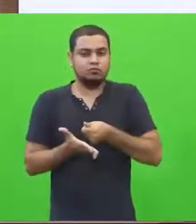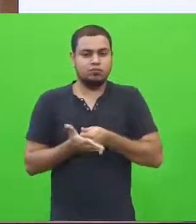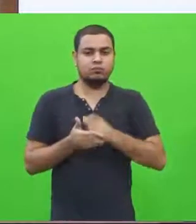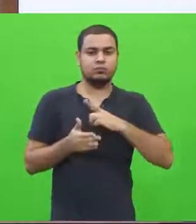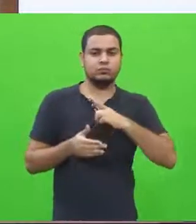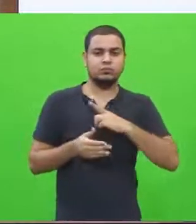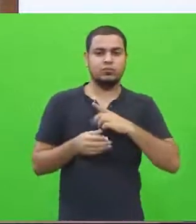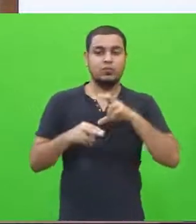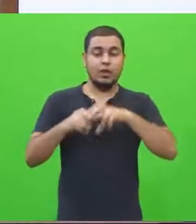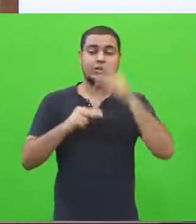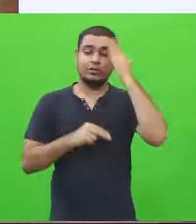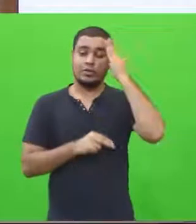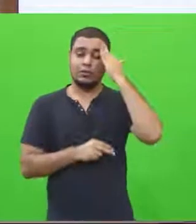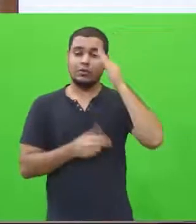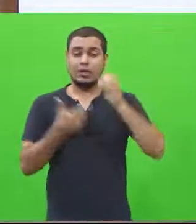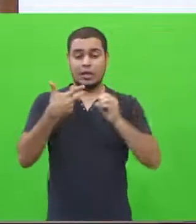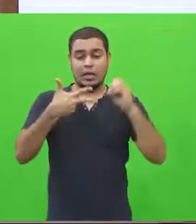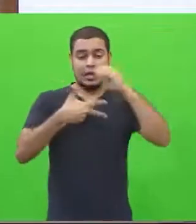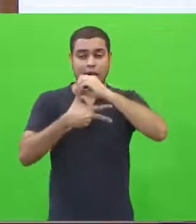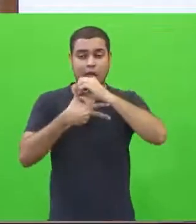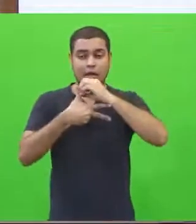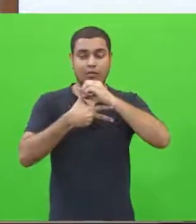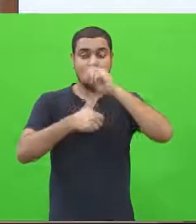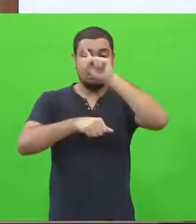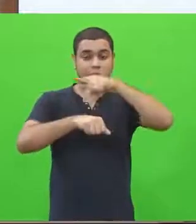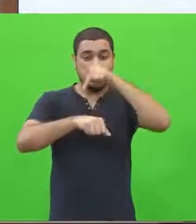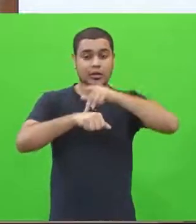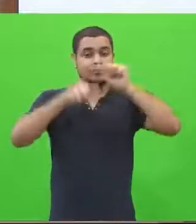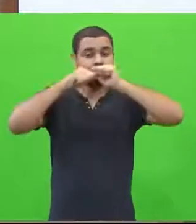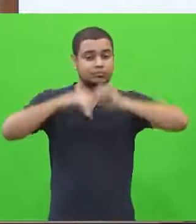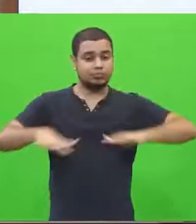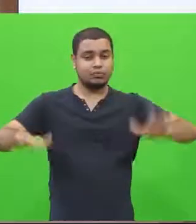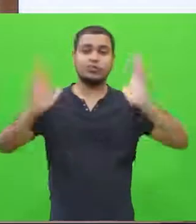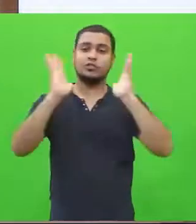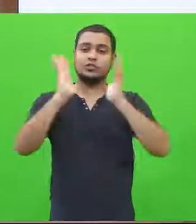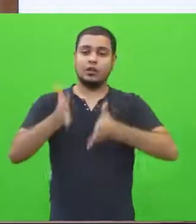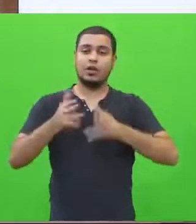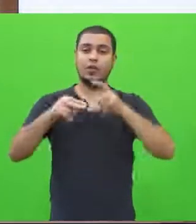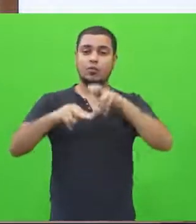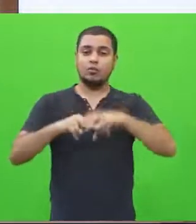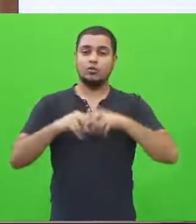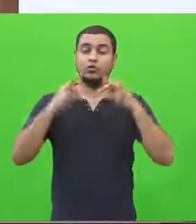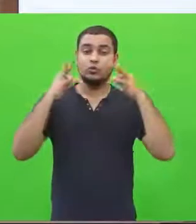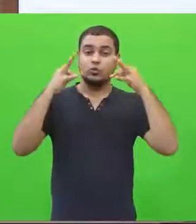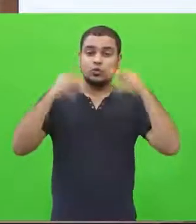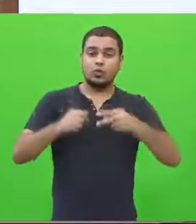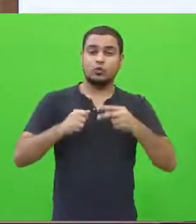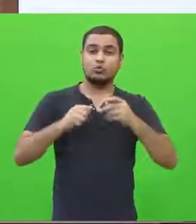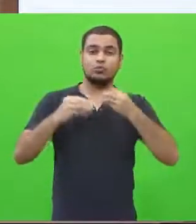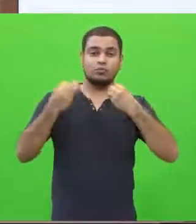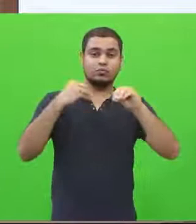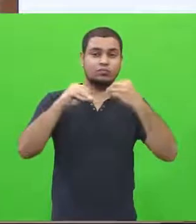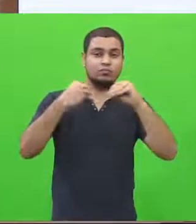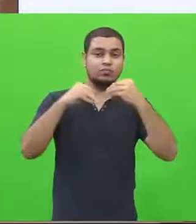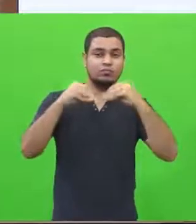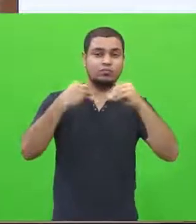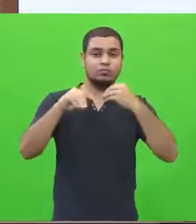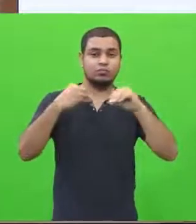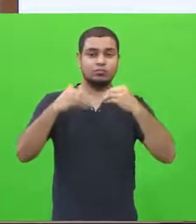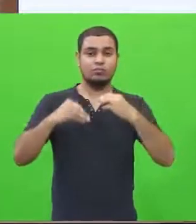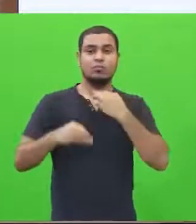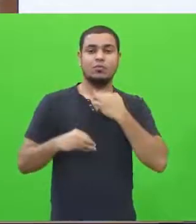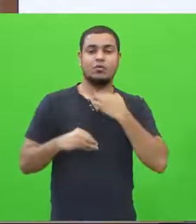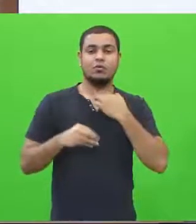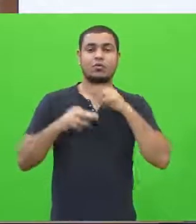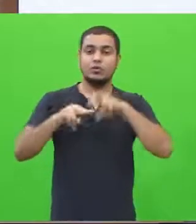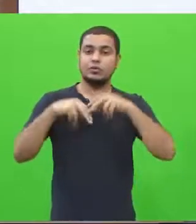Enem tem sido polemizado em todo o país. Há? E por conta justamente dessa flexibilidade, nós precisamos, sim,